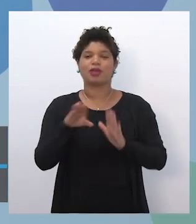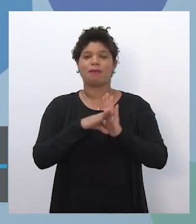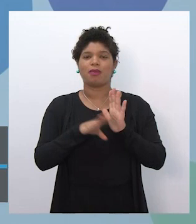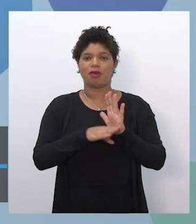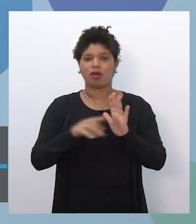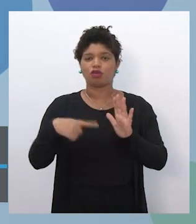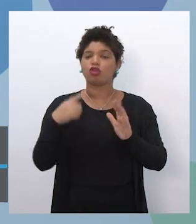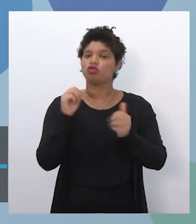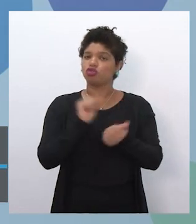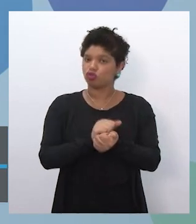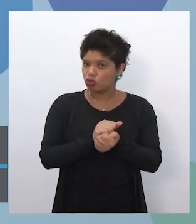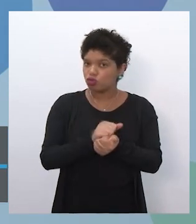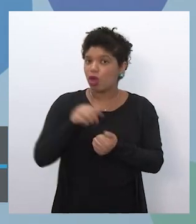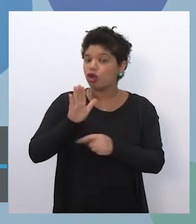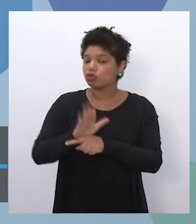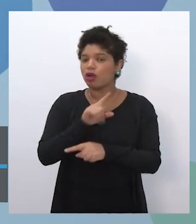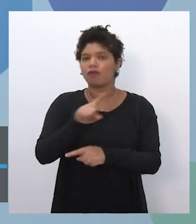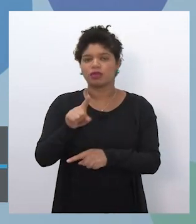durante esse processo,